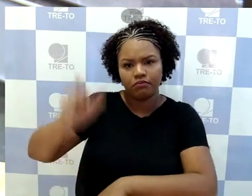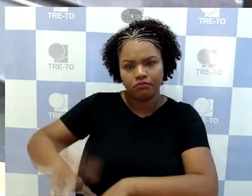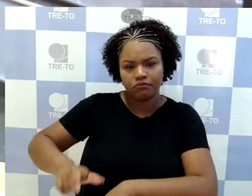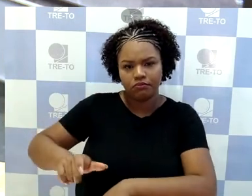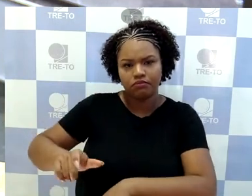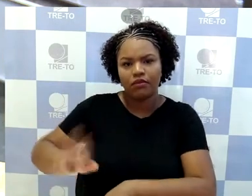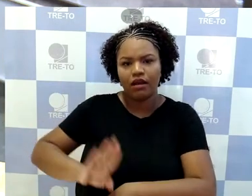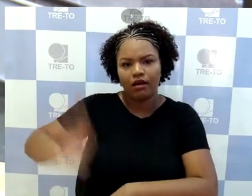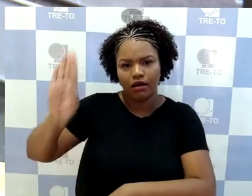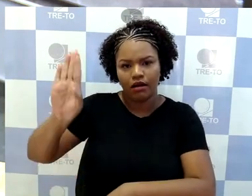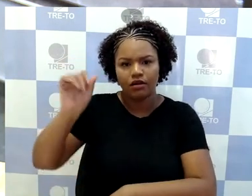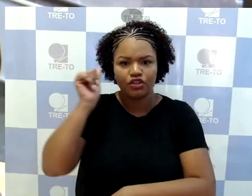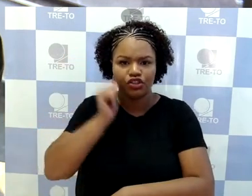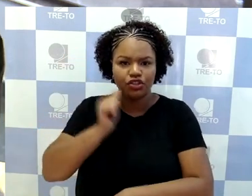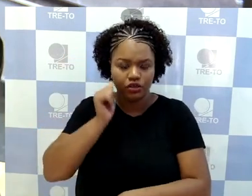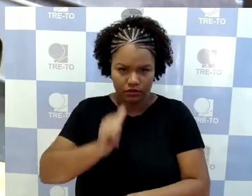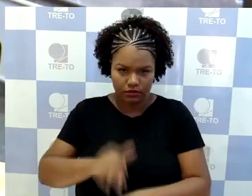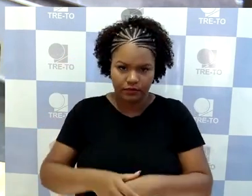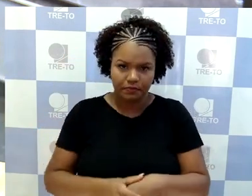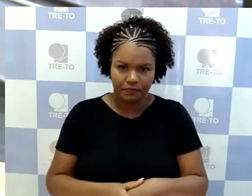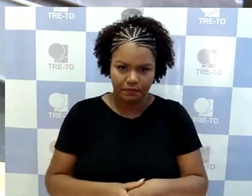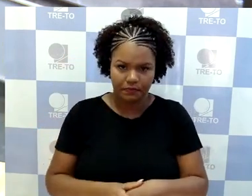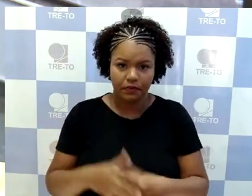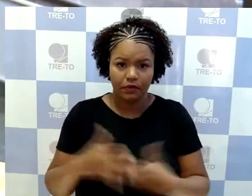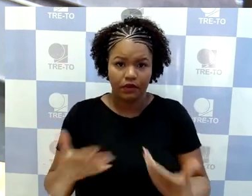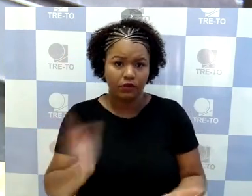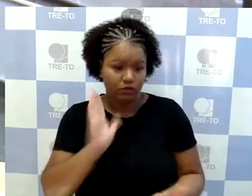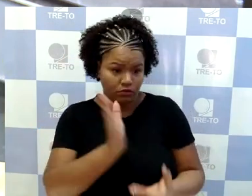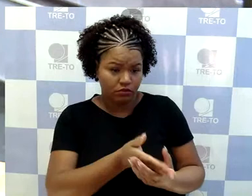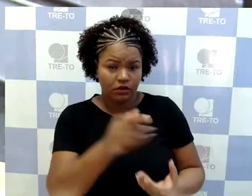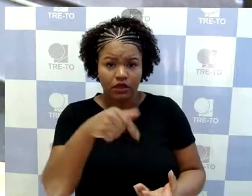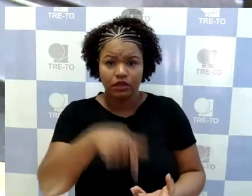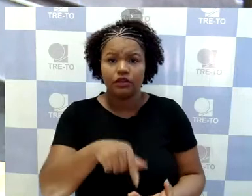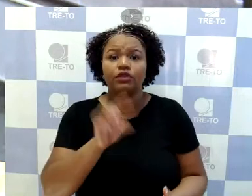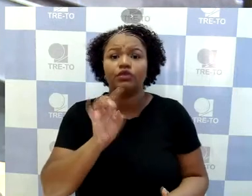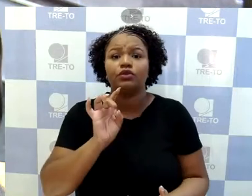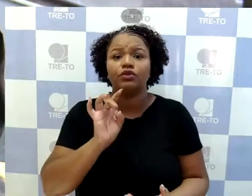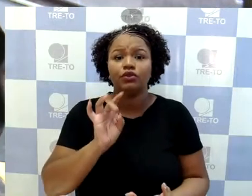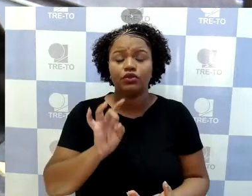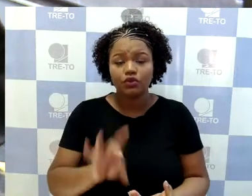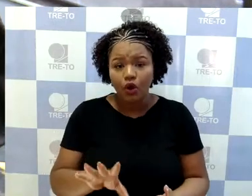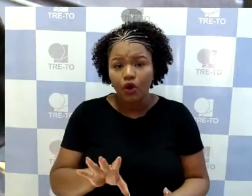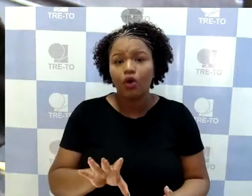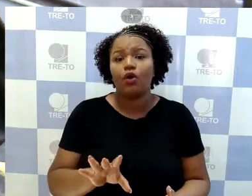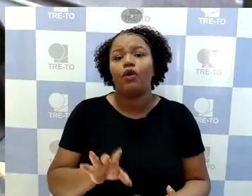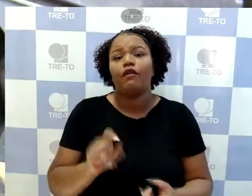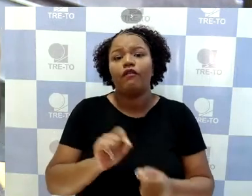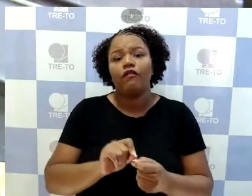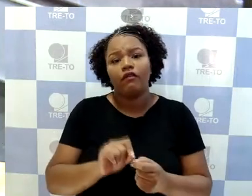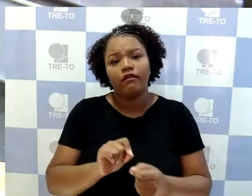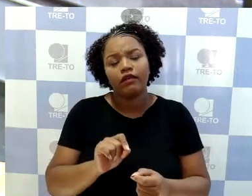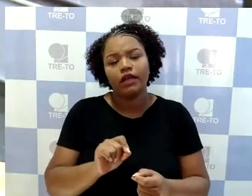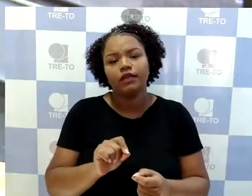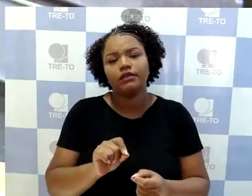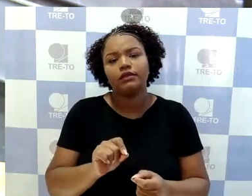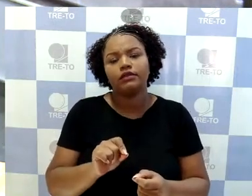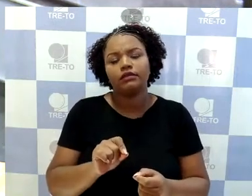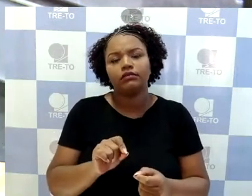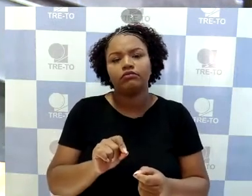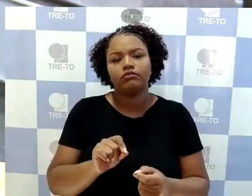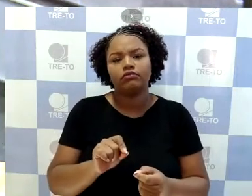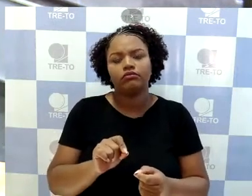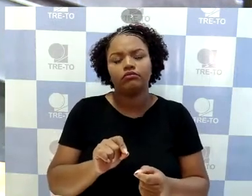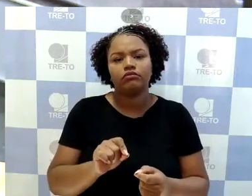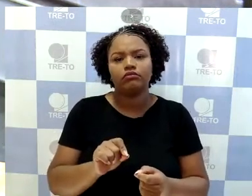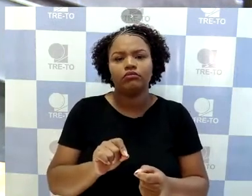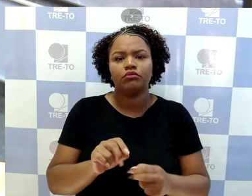Recorrente manifestou-se somente baseado em decisões exaradas pela 29ª Zona Eleitoral